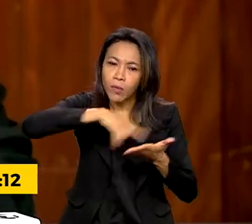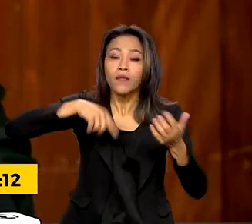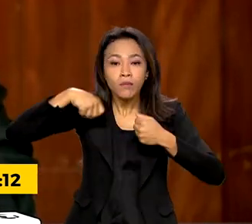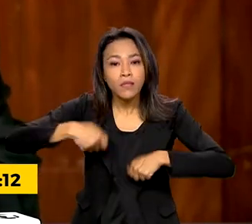para fazer isso. isso.